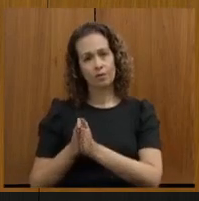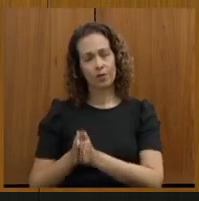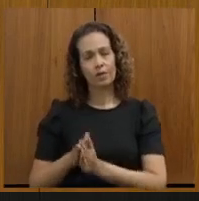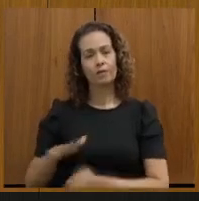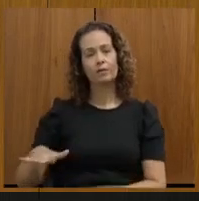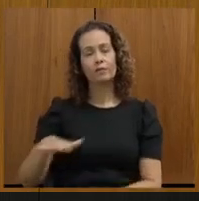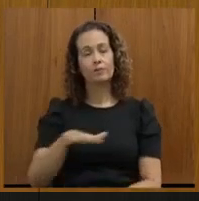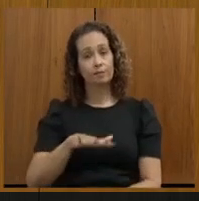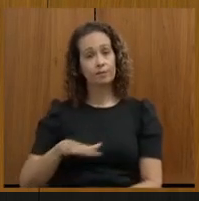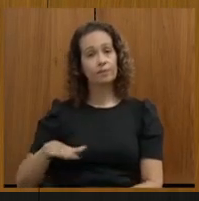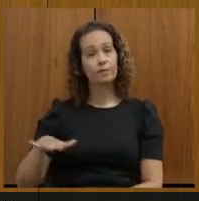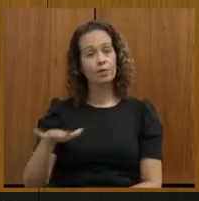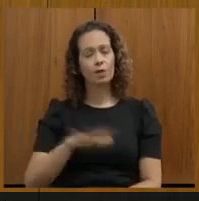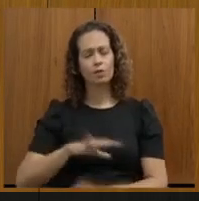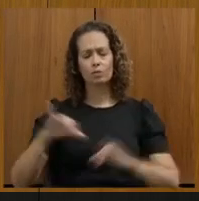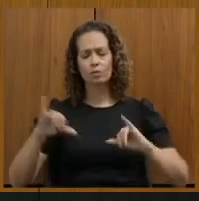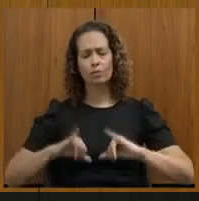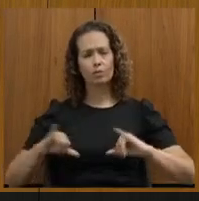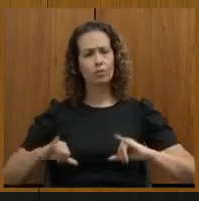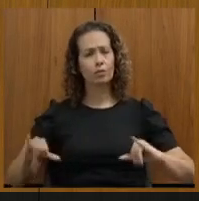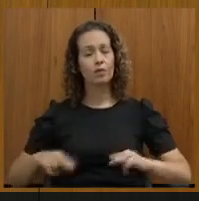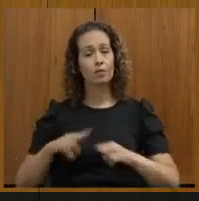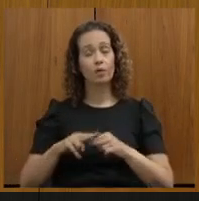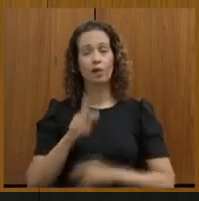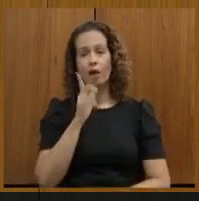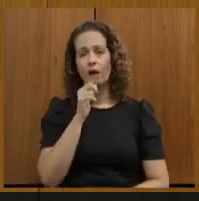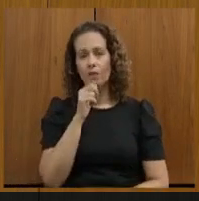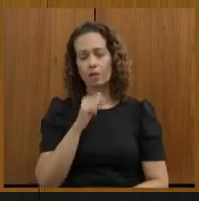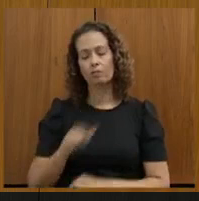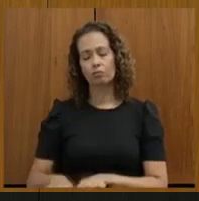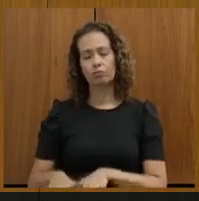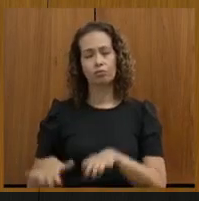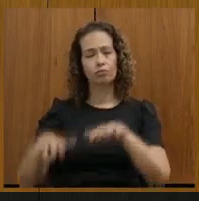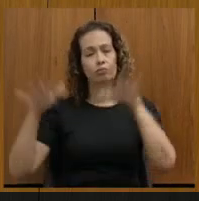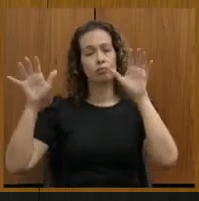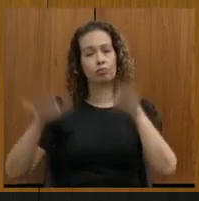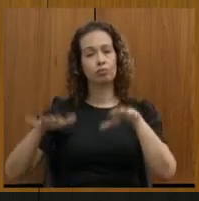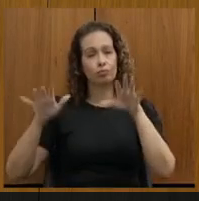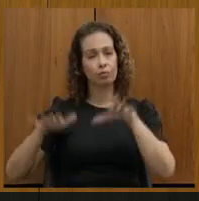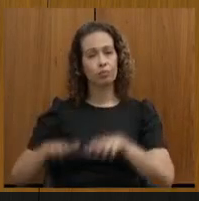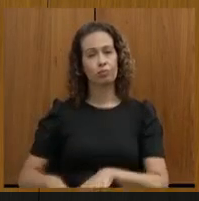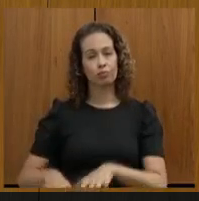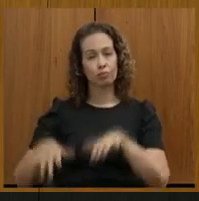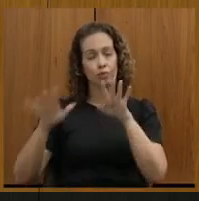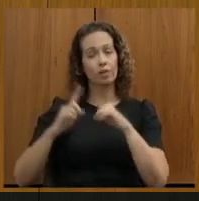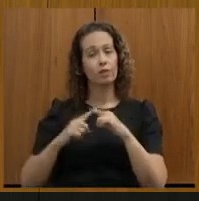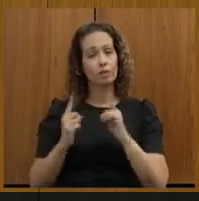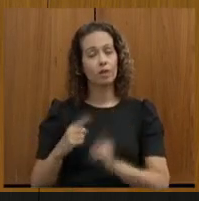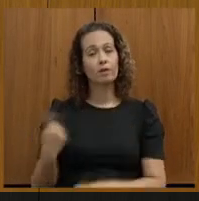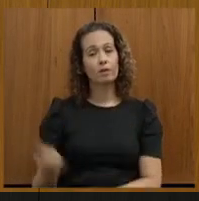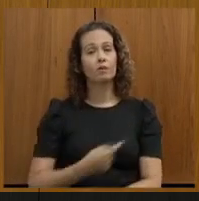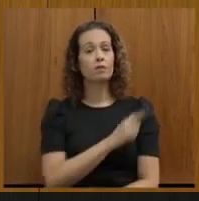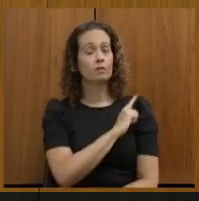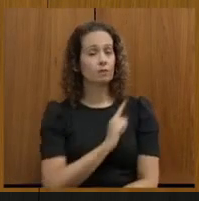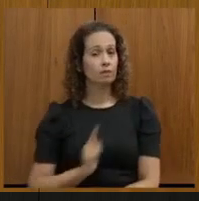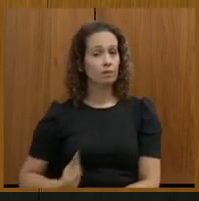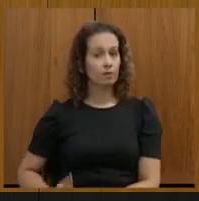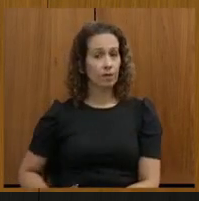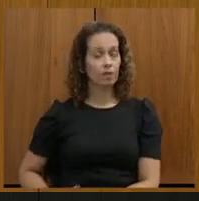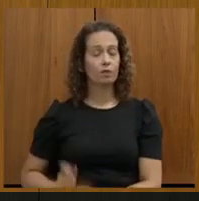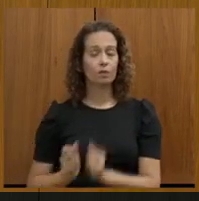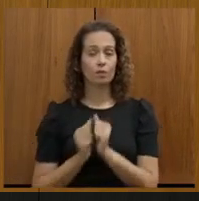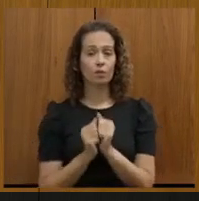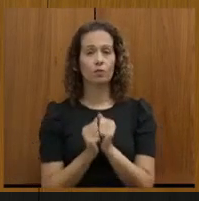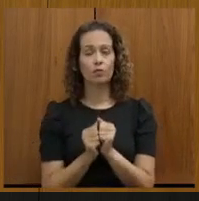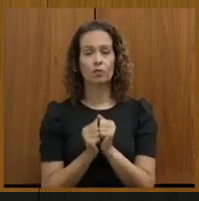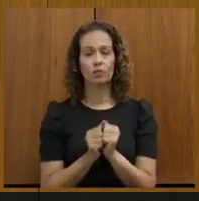que foi muito massacrada aí pelas águas, pelas chuvas, mas, de prontidão, o nosso governador, junto